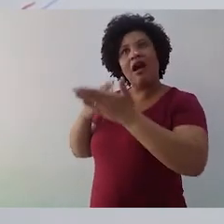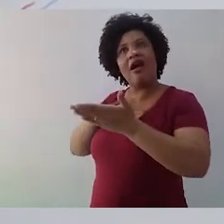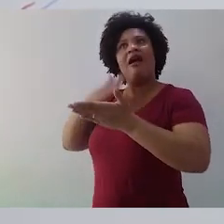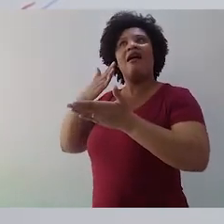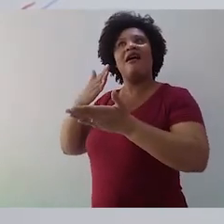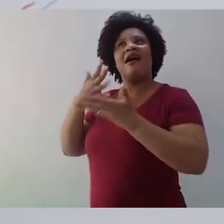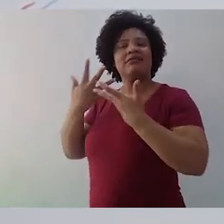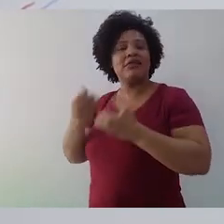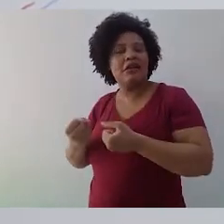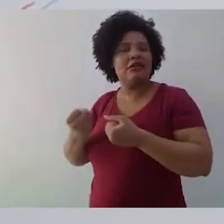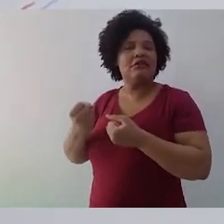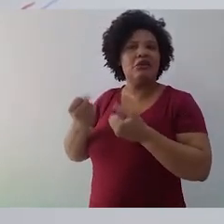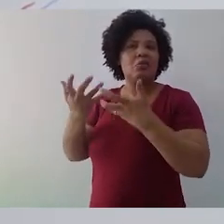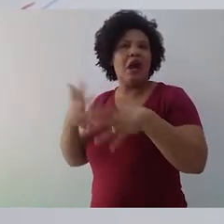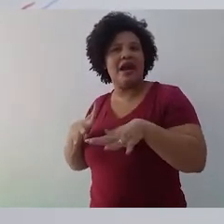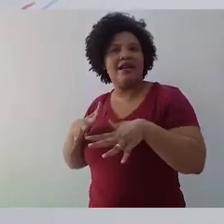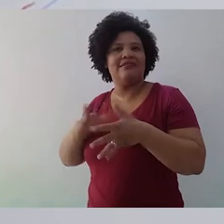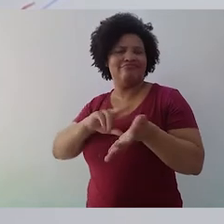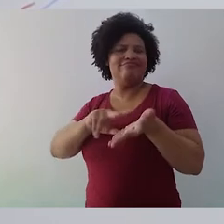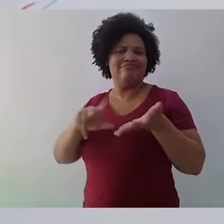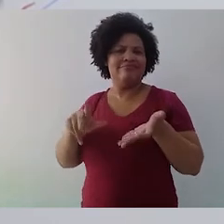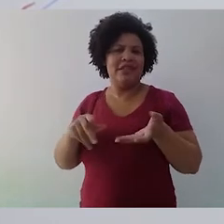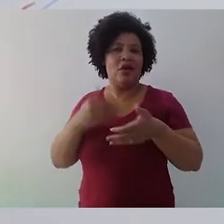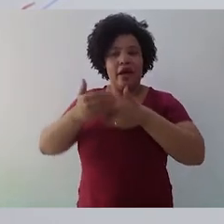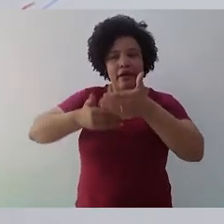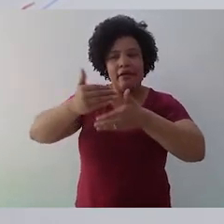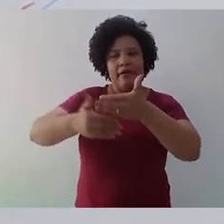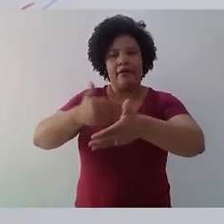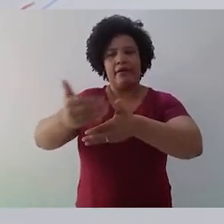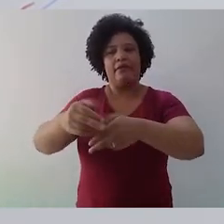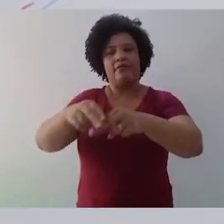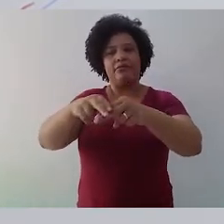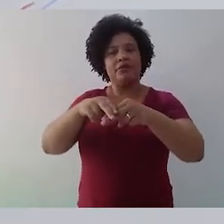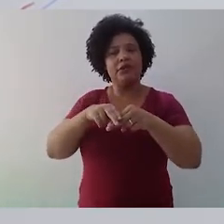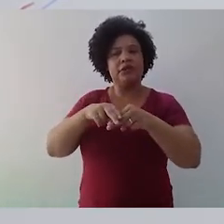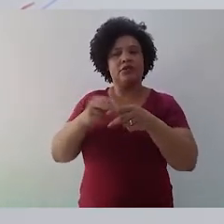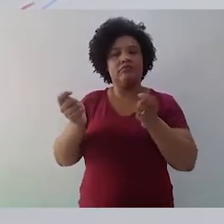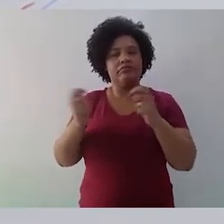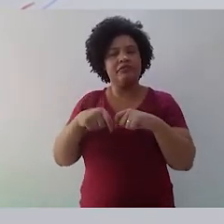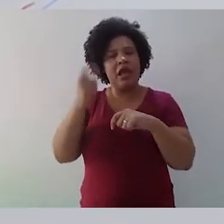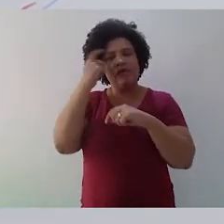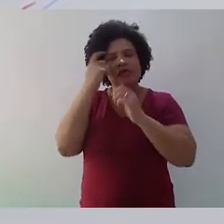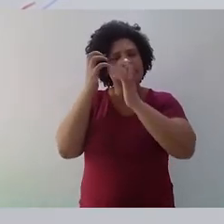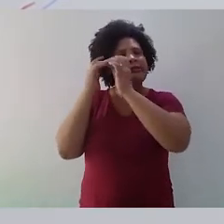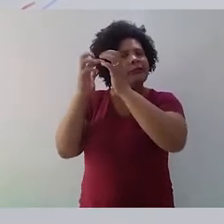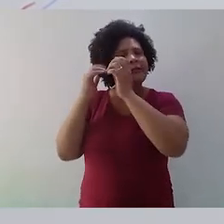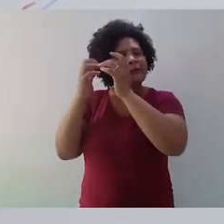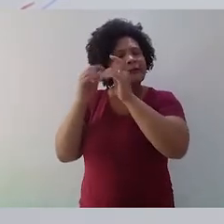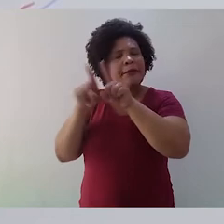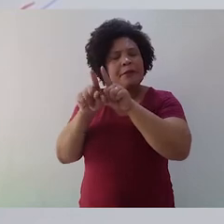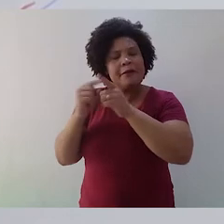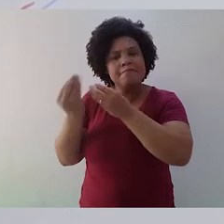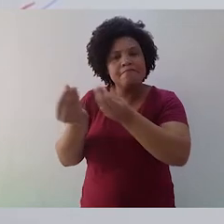esse é um processo contínuo. Para eu desenvolver esse processo, eu preciso desenvolver o meu aparato cognitivo, a minha sensibilidade.